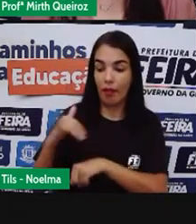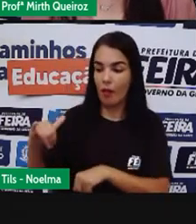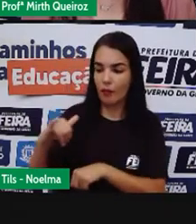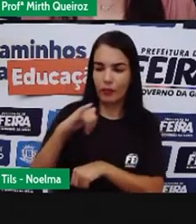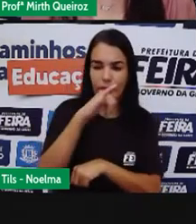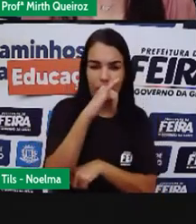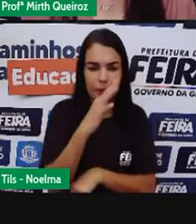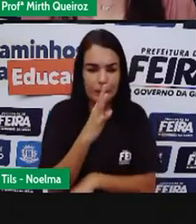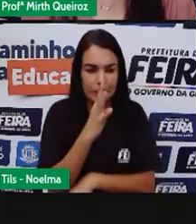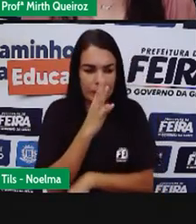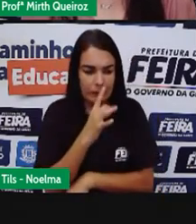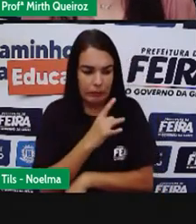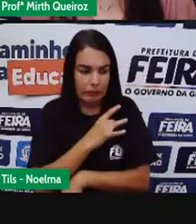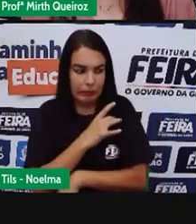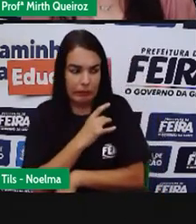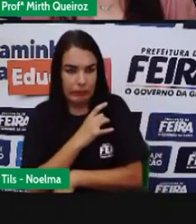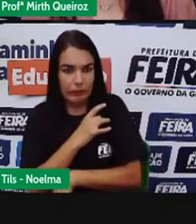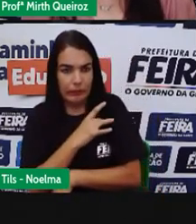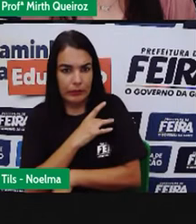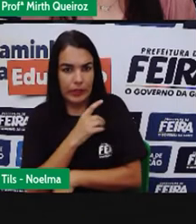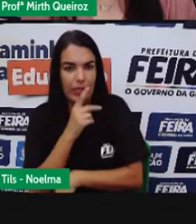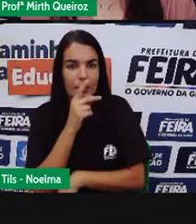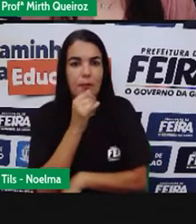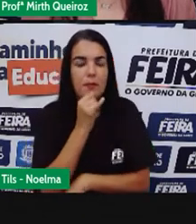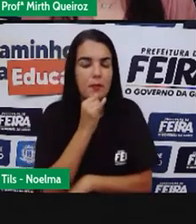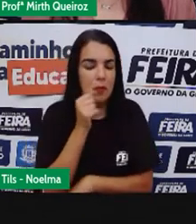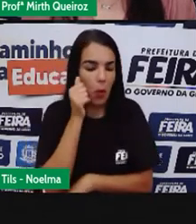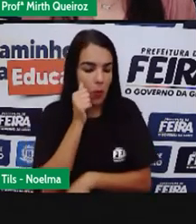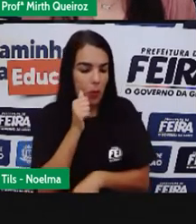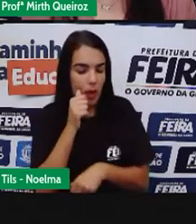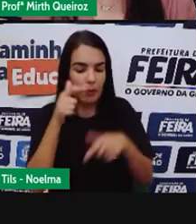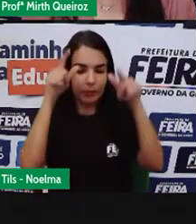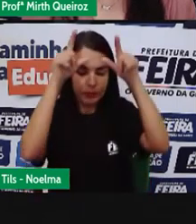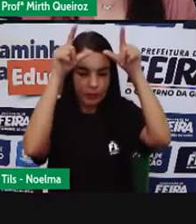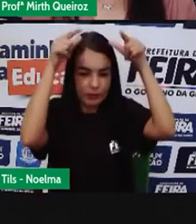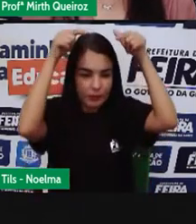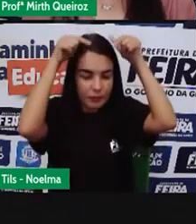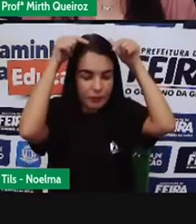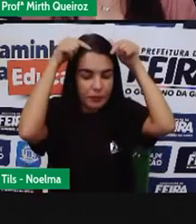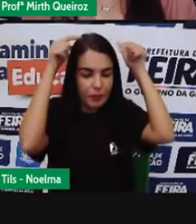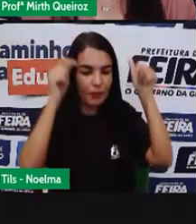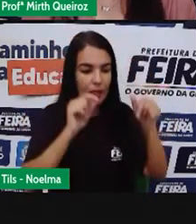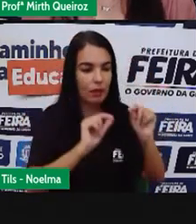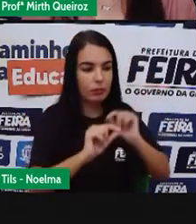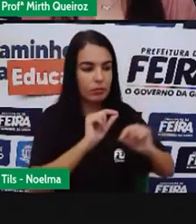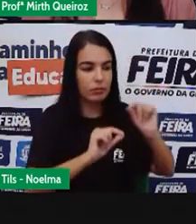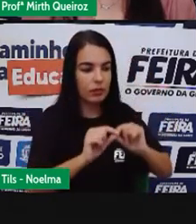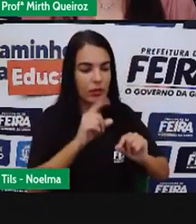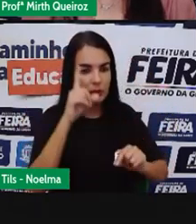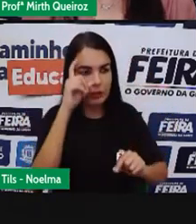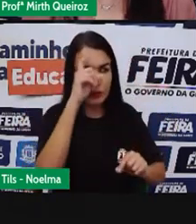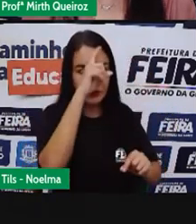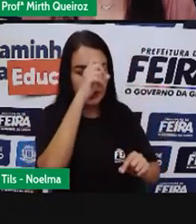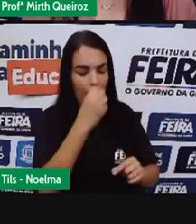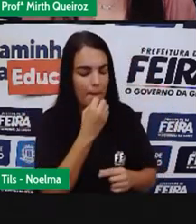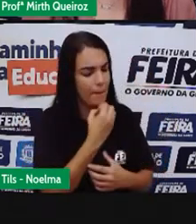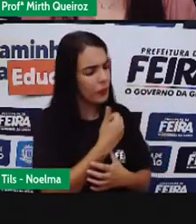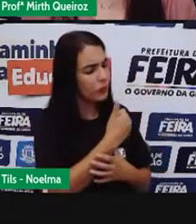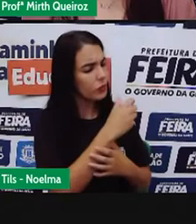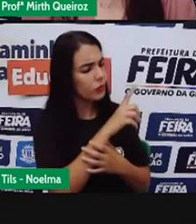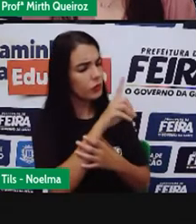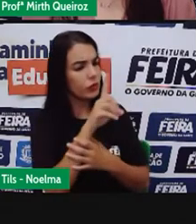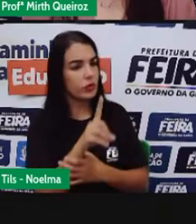cumprimento da aeromoça na porta do avião já é um desafio para a sua compreensão. Bom dia!